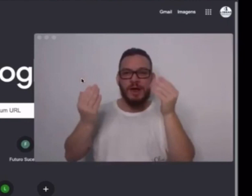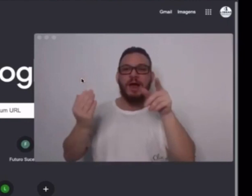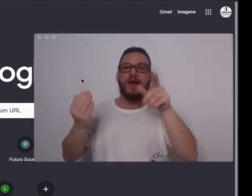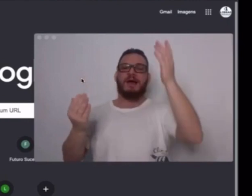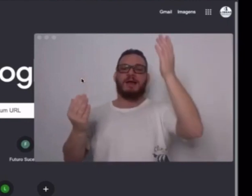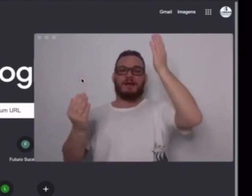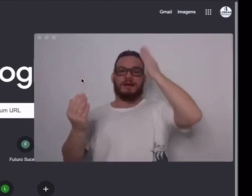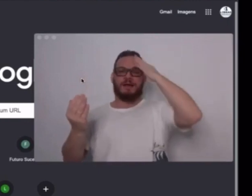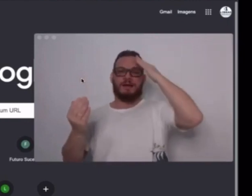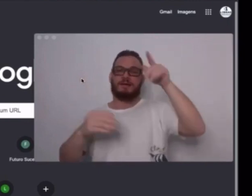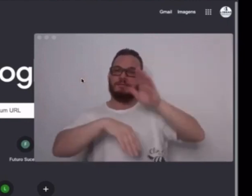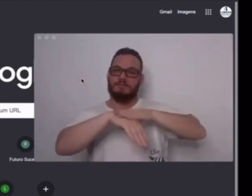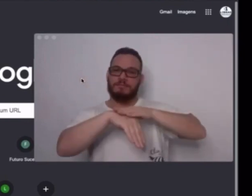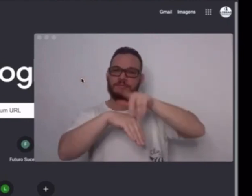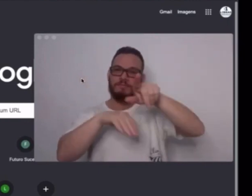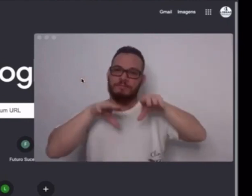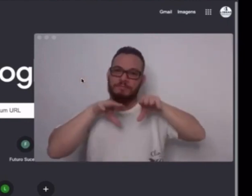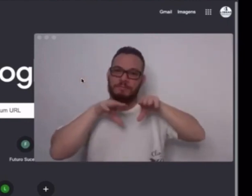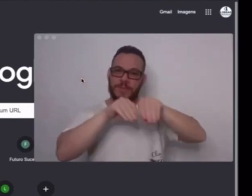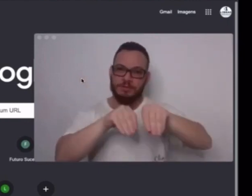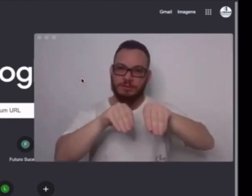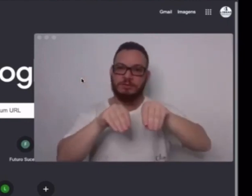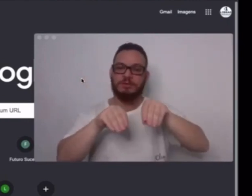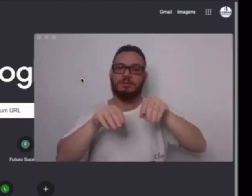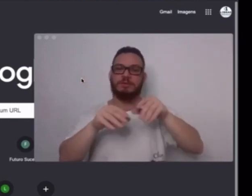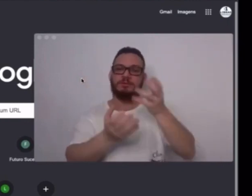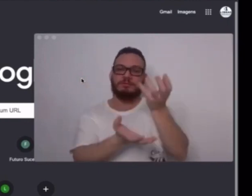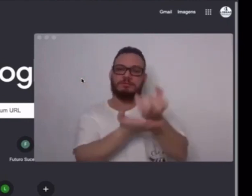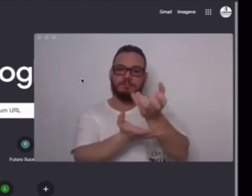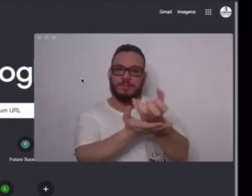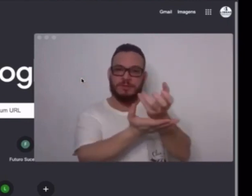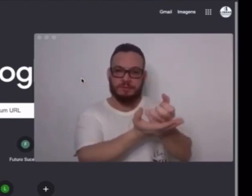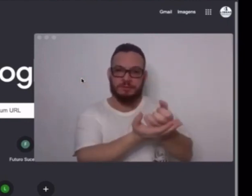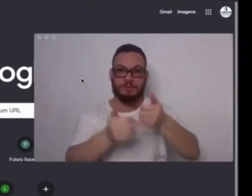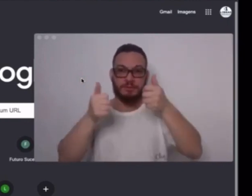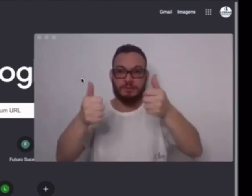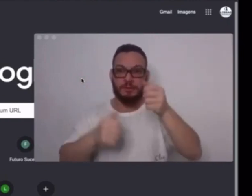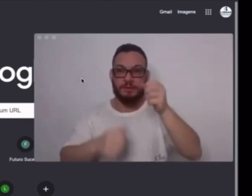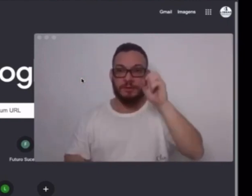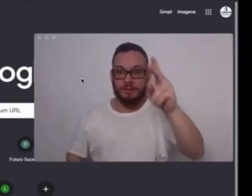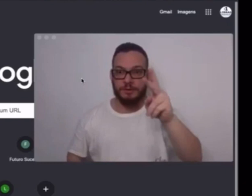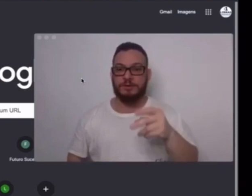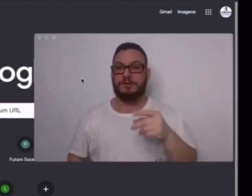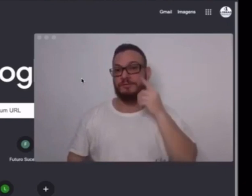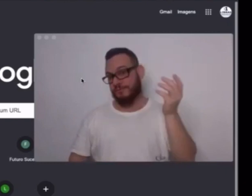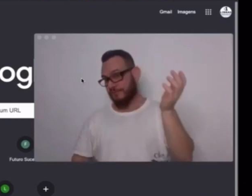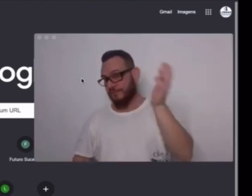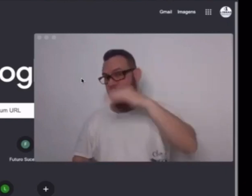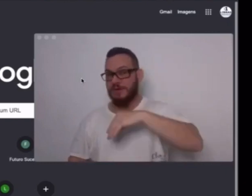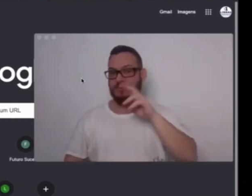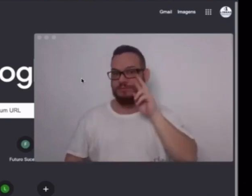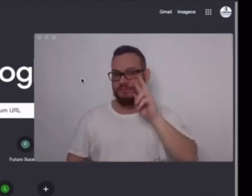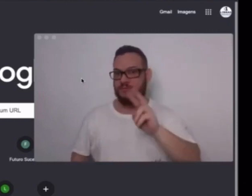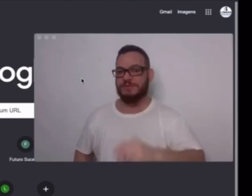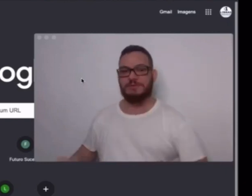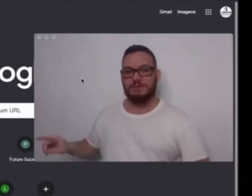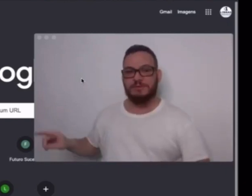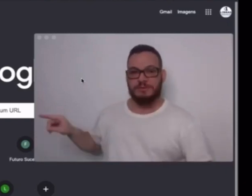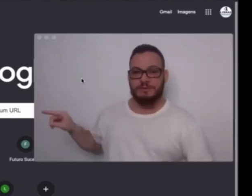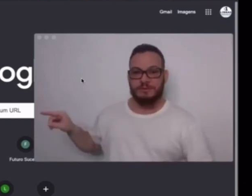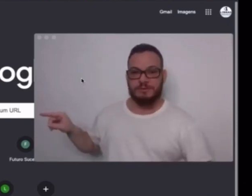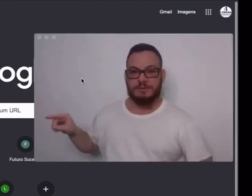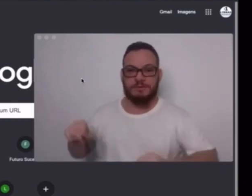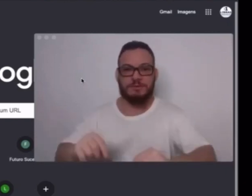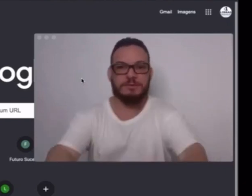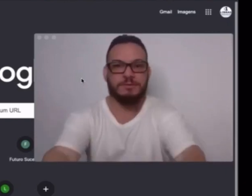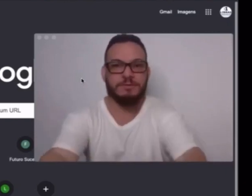de como achar pelo Google e como que vocês mesmos podem fazer o download do aplicativo para